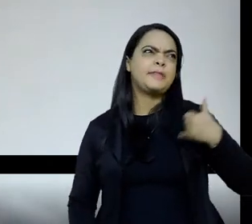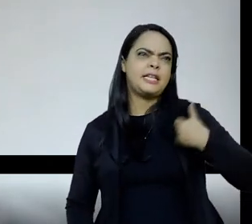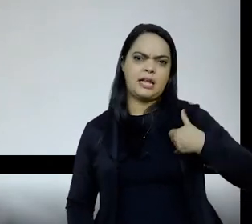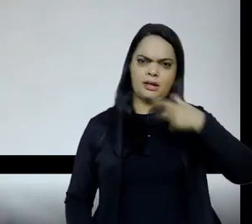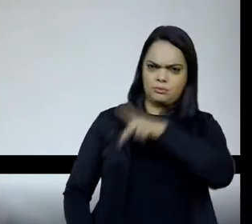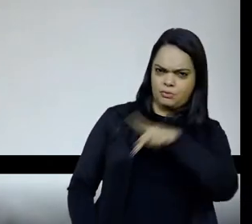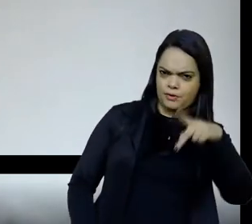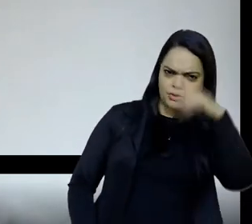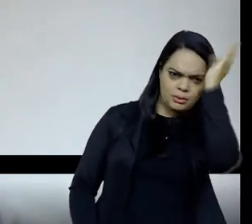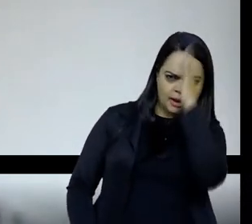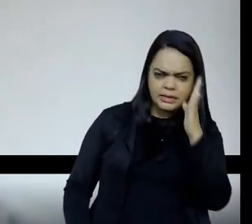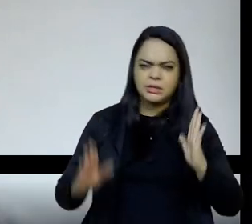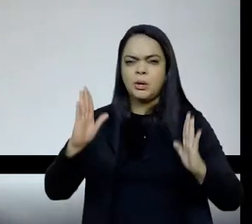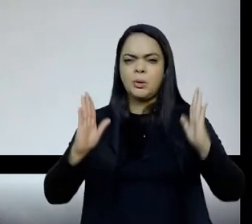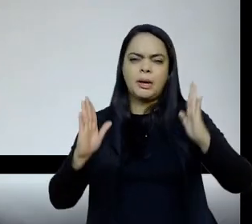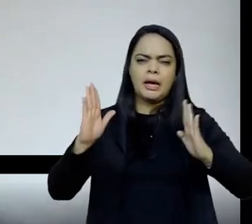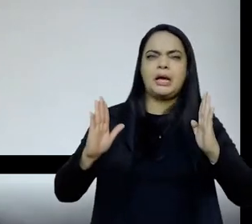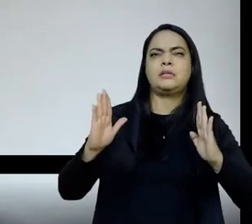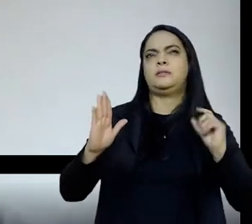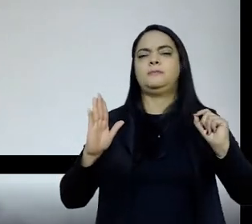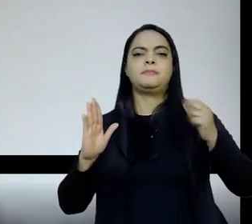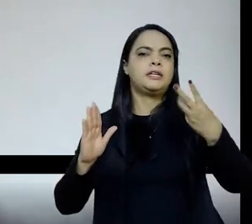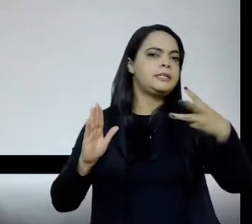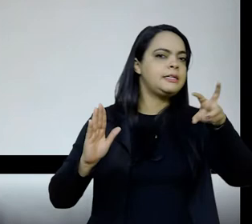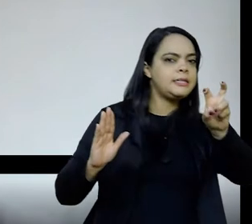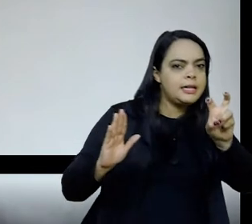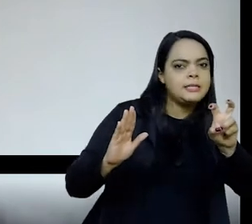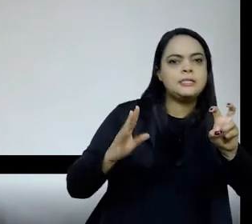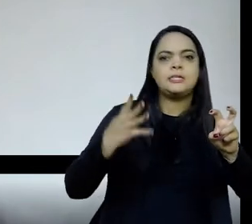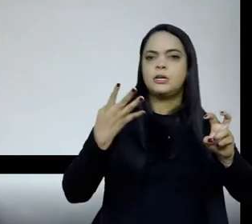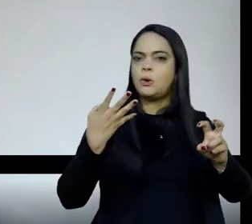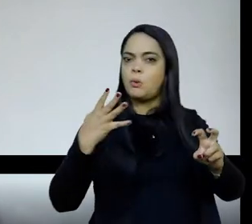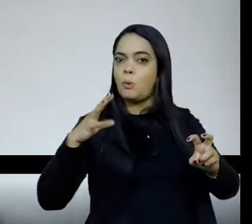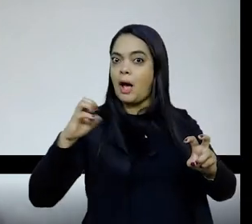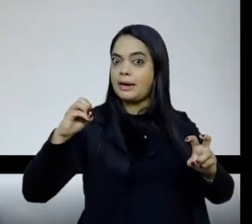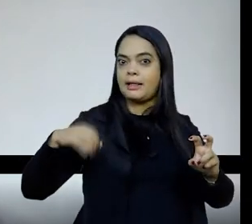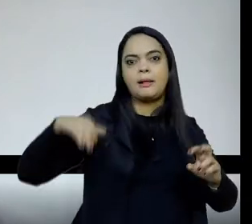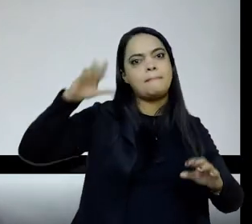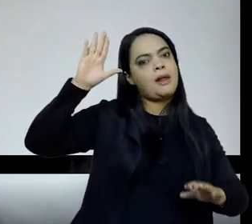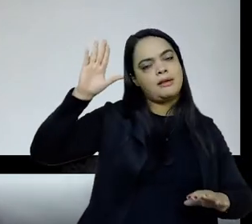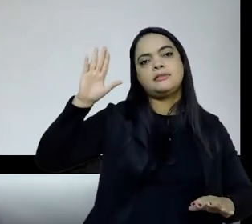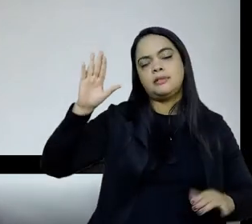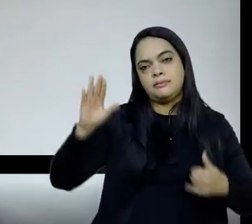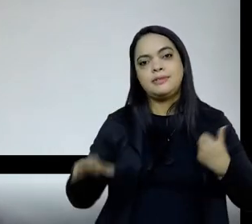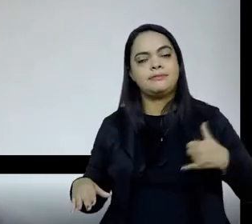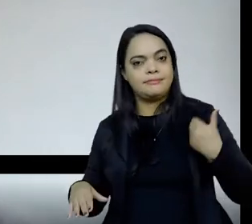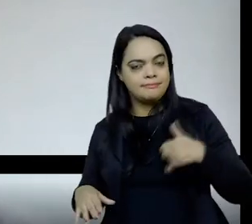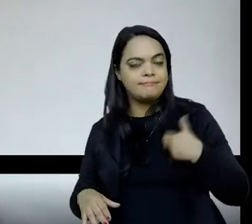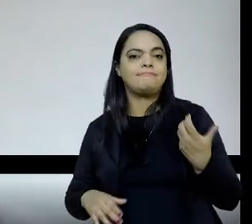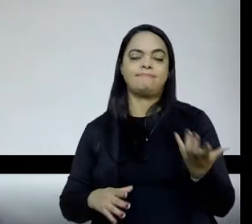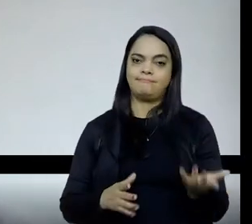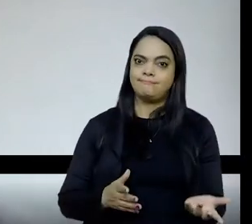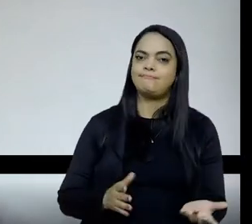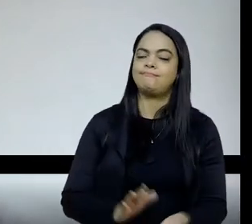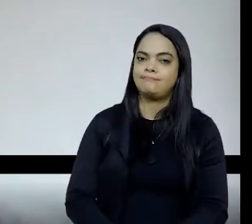professoras brasileiras, tá, é de 35, 40 anos para lá, né, assim, um número muito